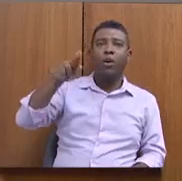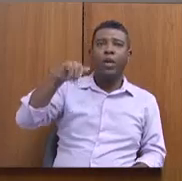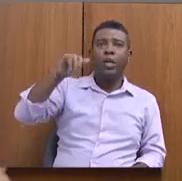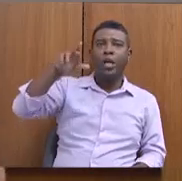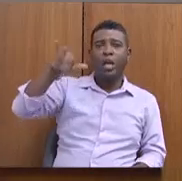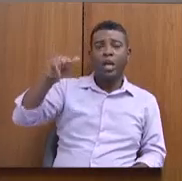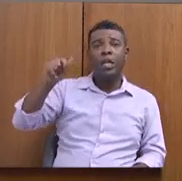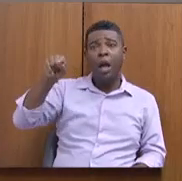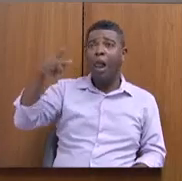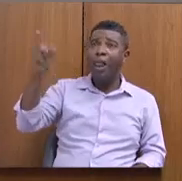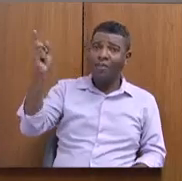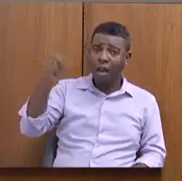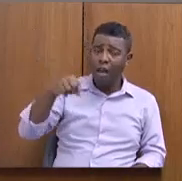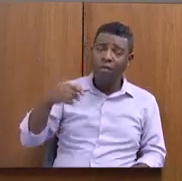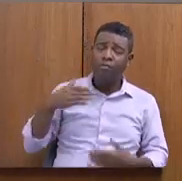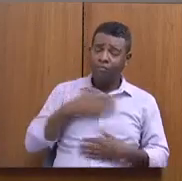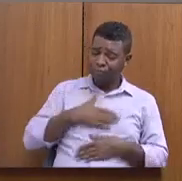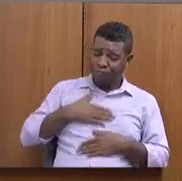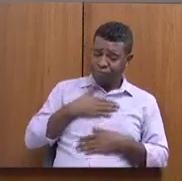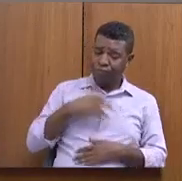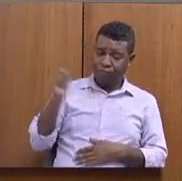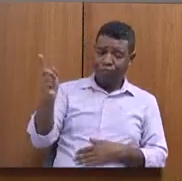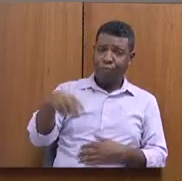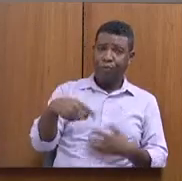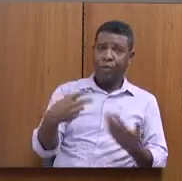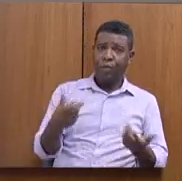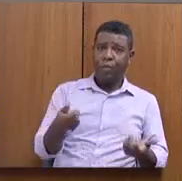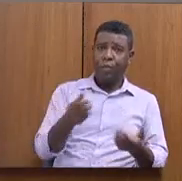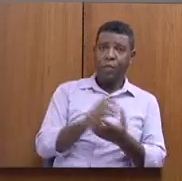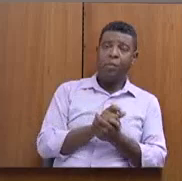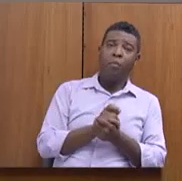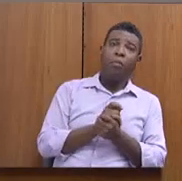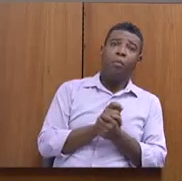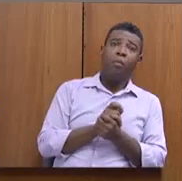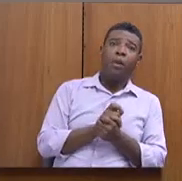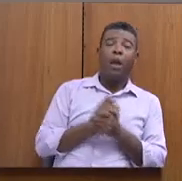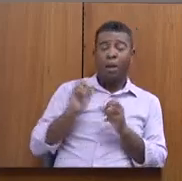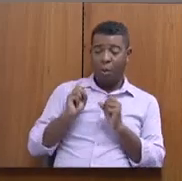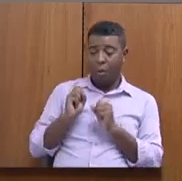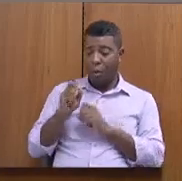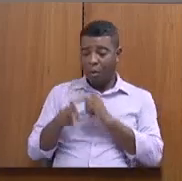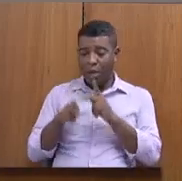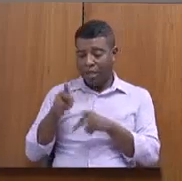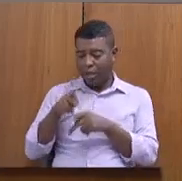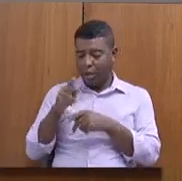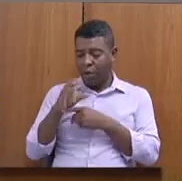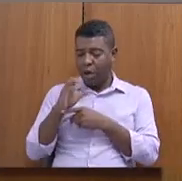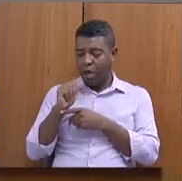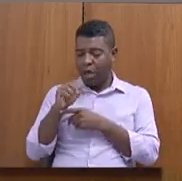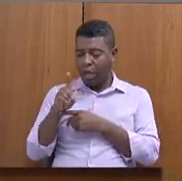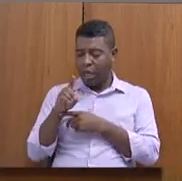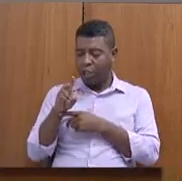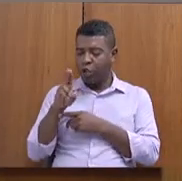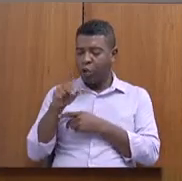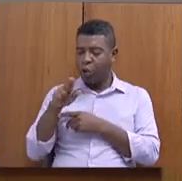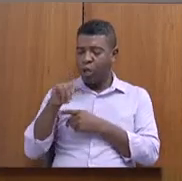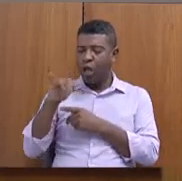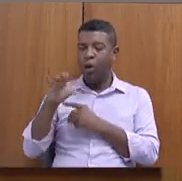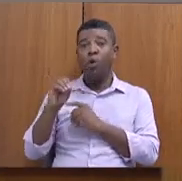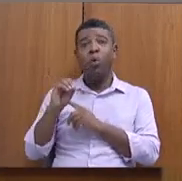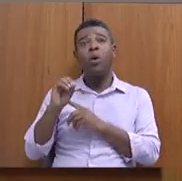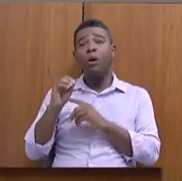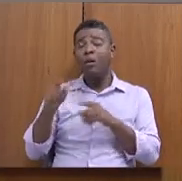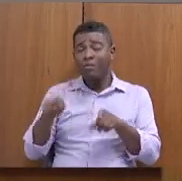Então, eu gostaria até de falar isso. Quanto à população de Cade Único, eu queria também falar dessa questão da invisibilidade.